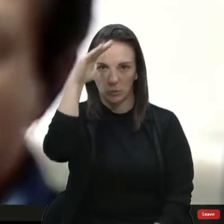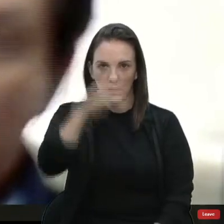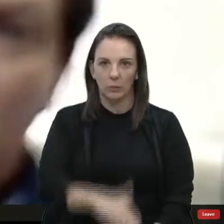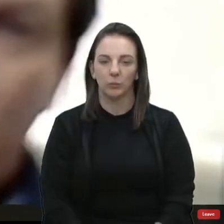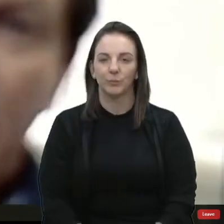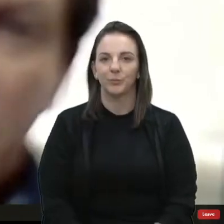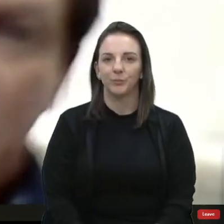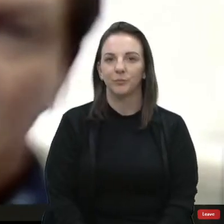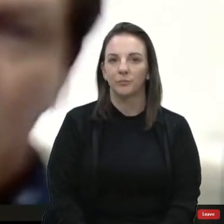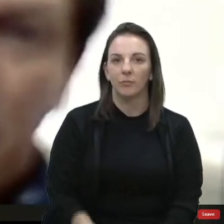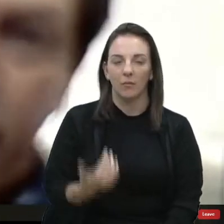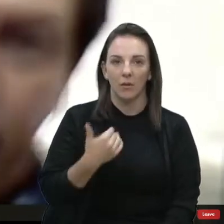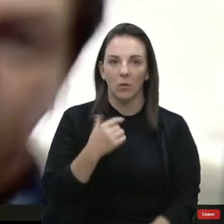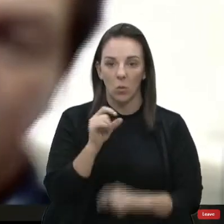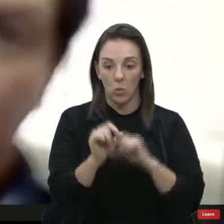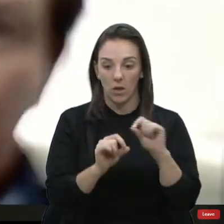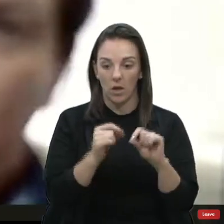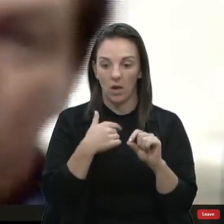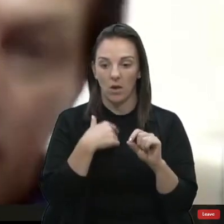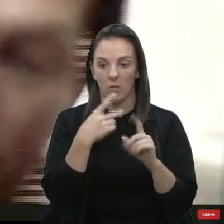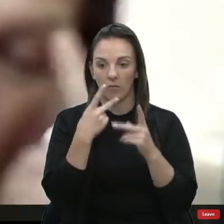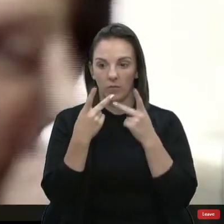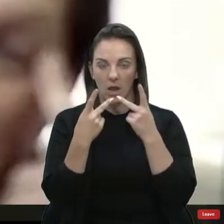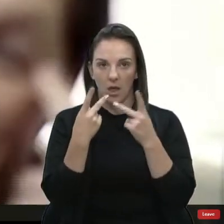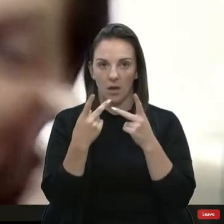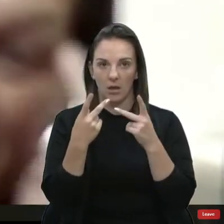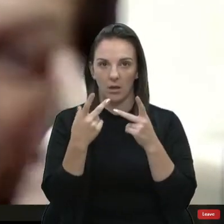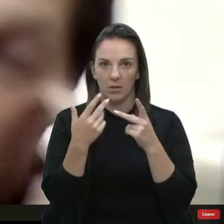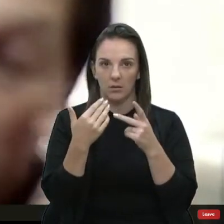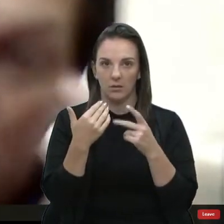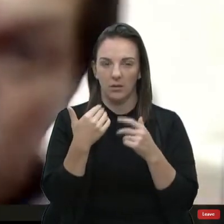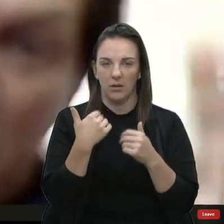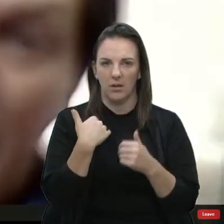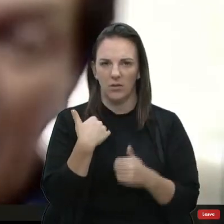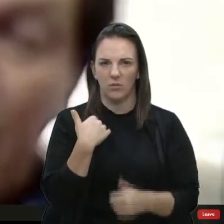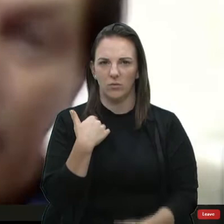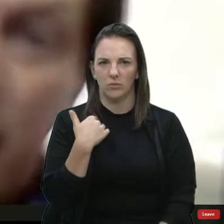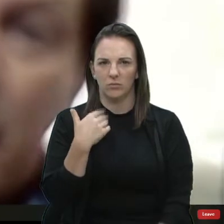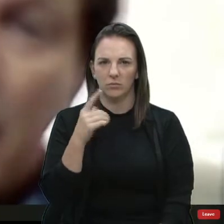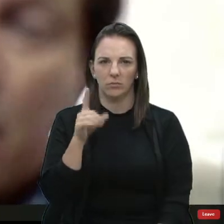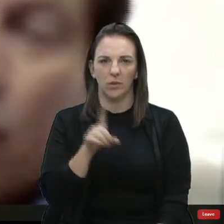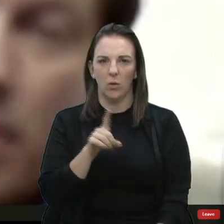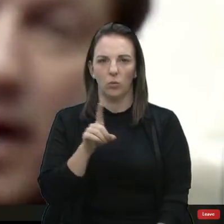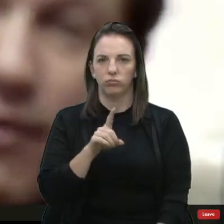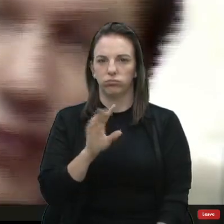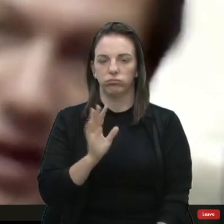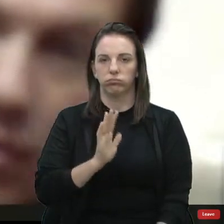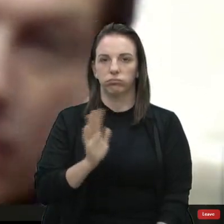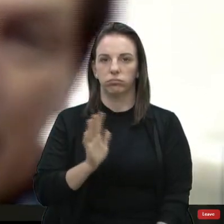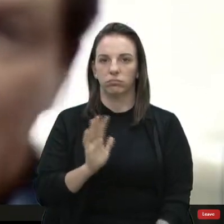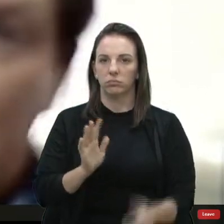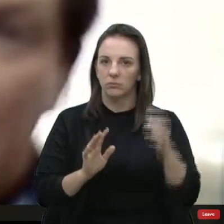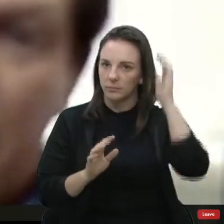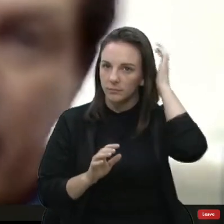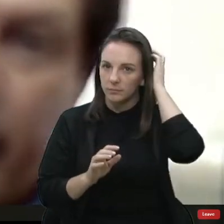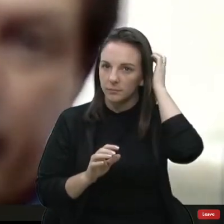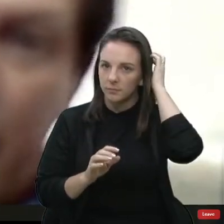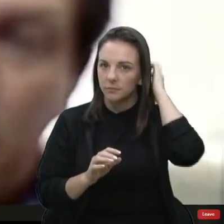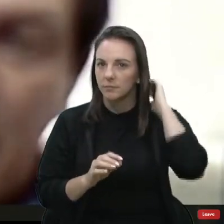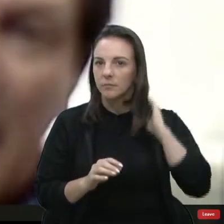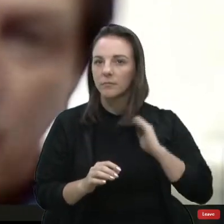O que eu tenho para dizer, e eu não me refiro, deixo bem claro, eu não me refiro à